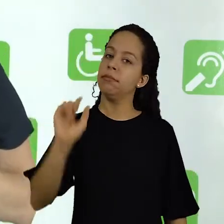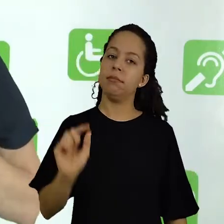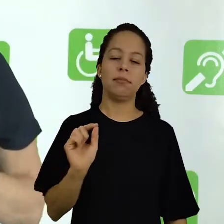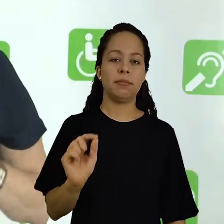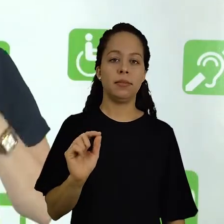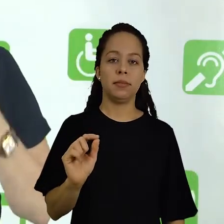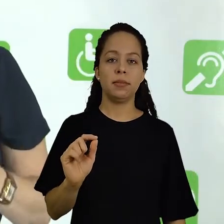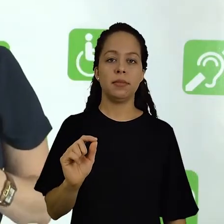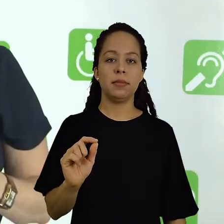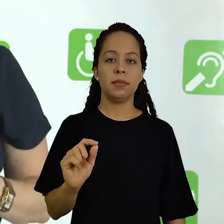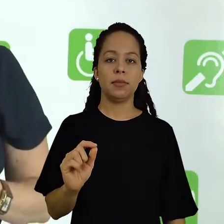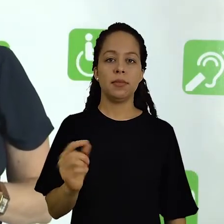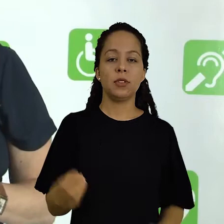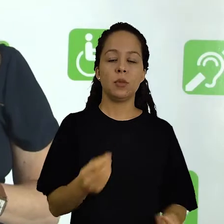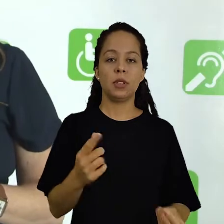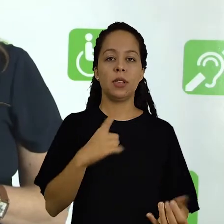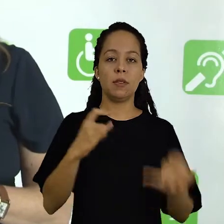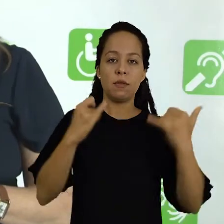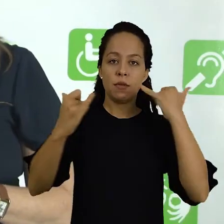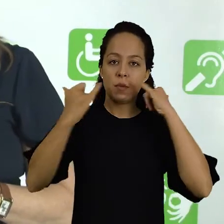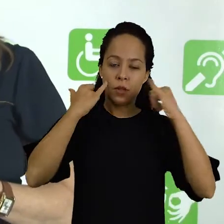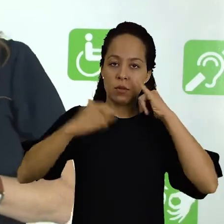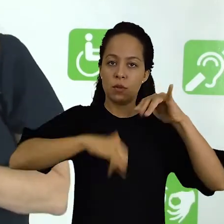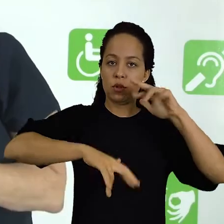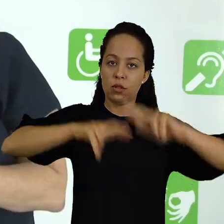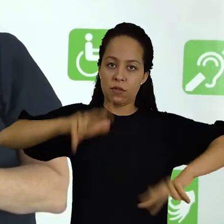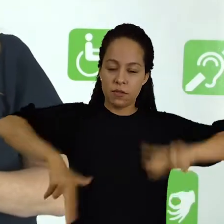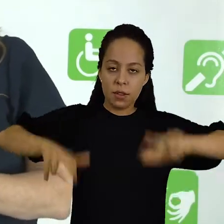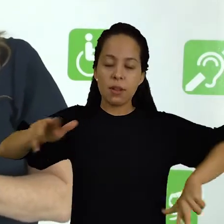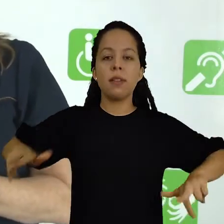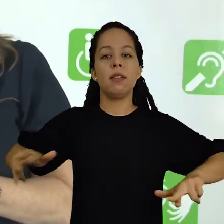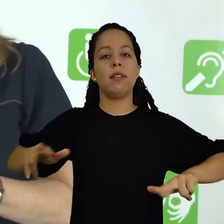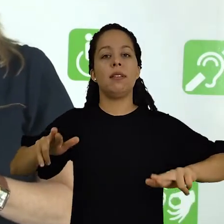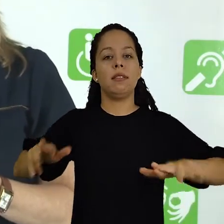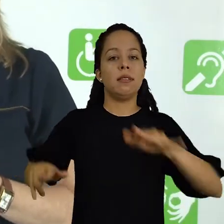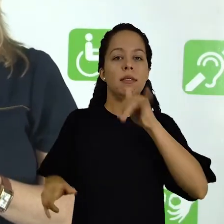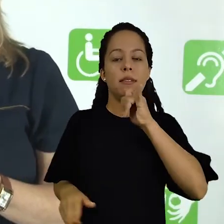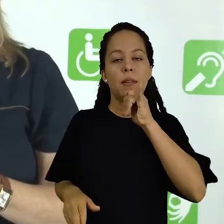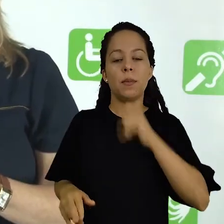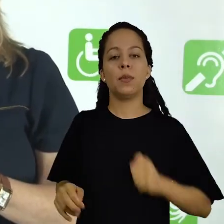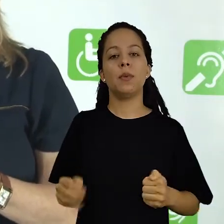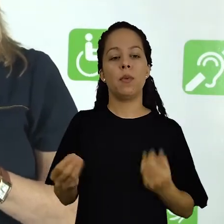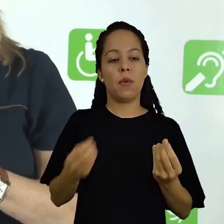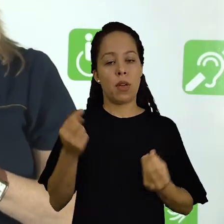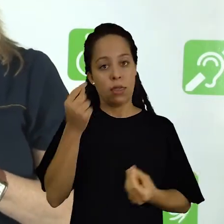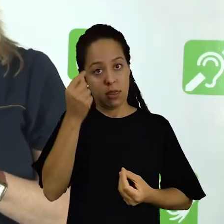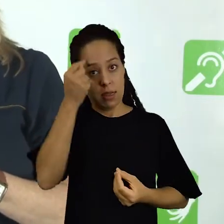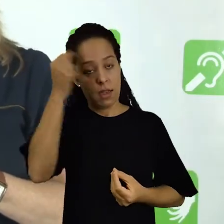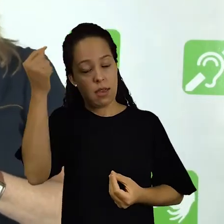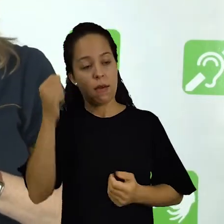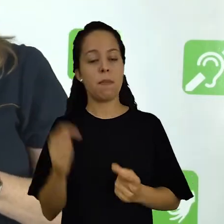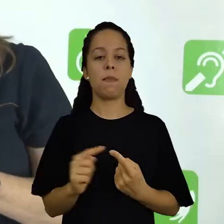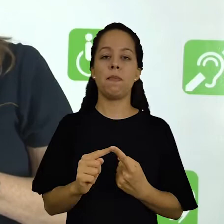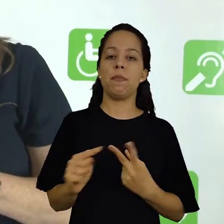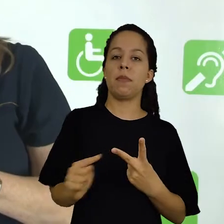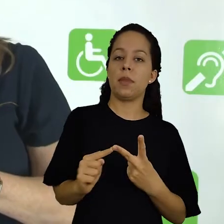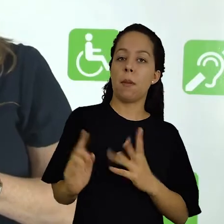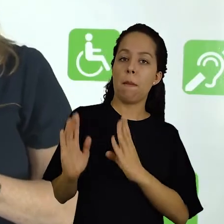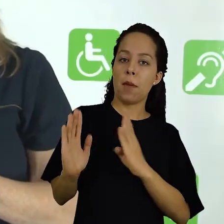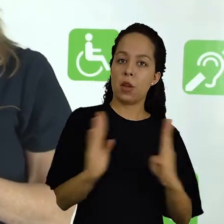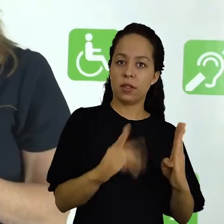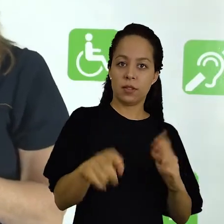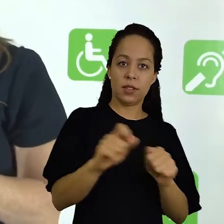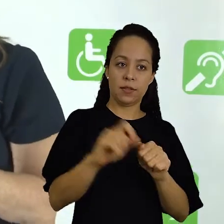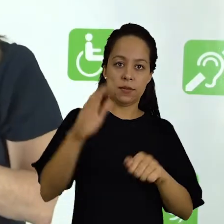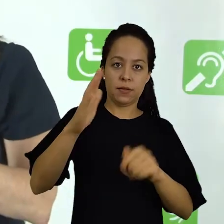principalmente os diferenciais em relação à ideia,